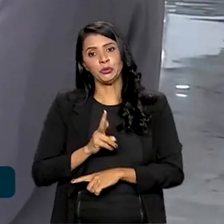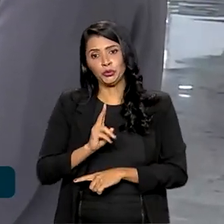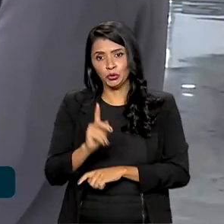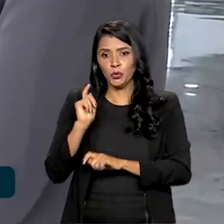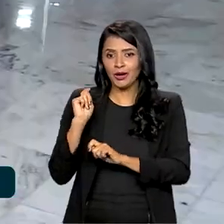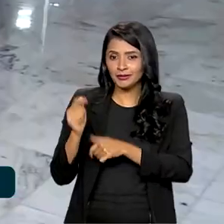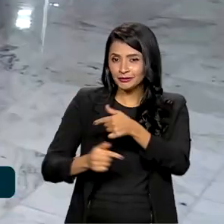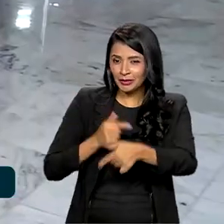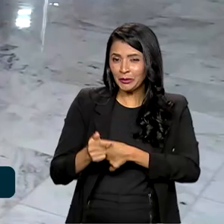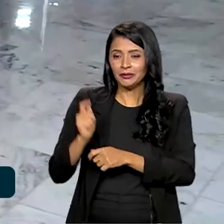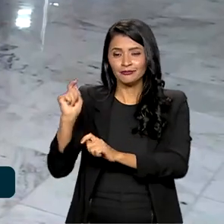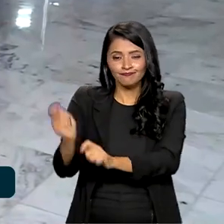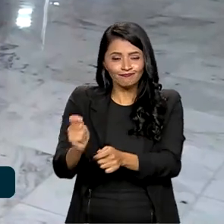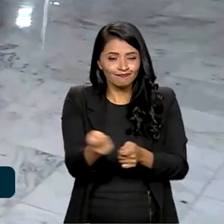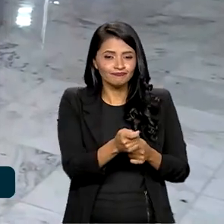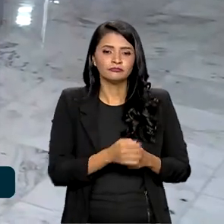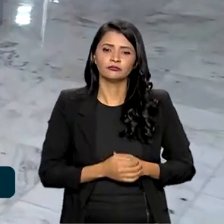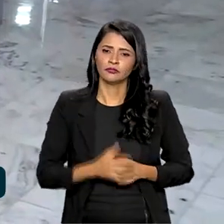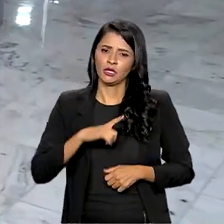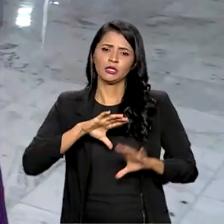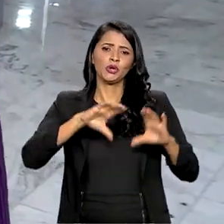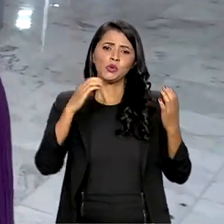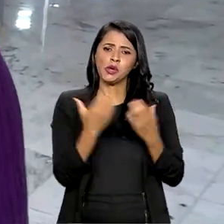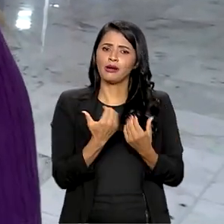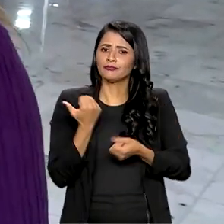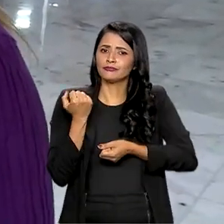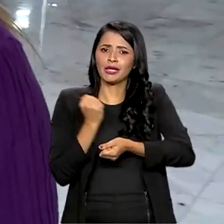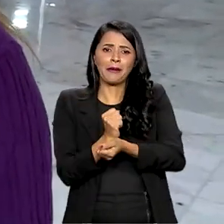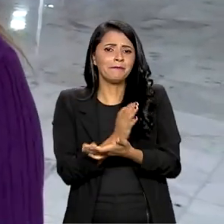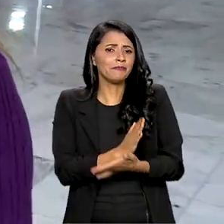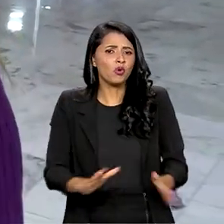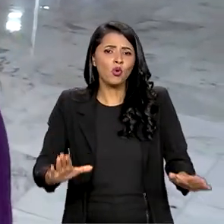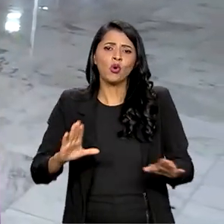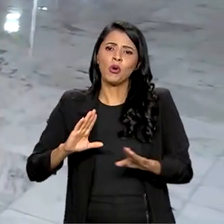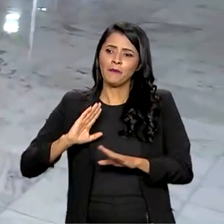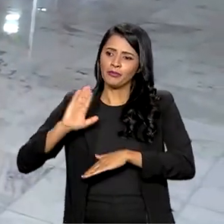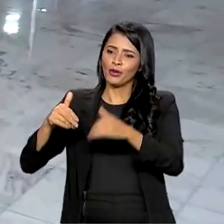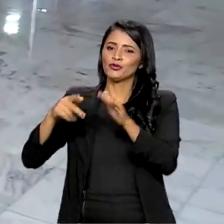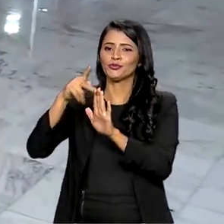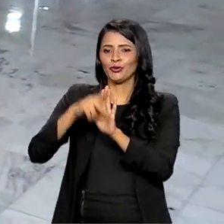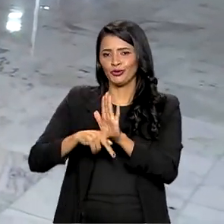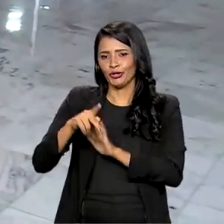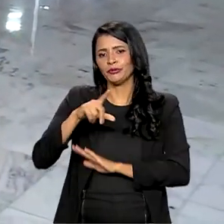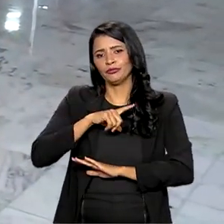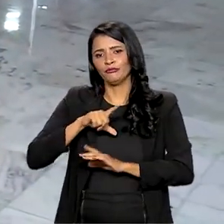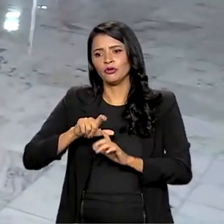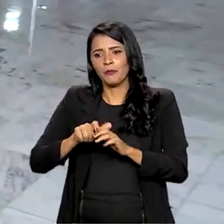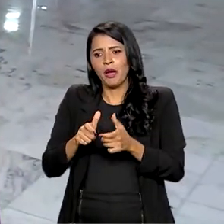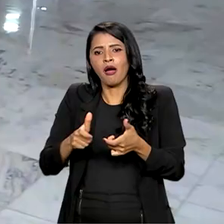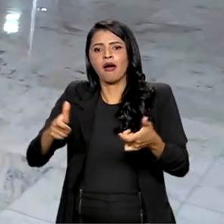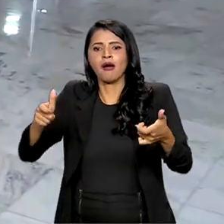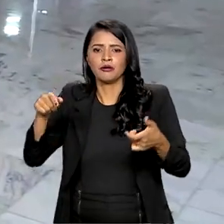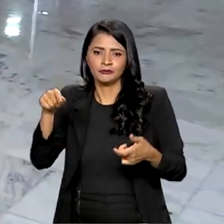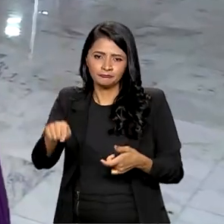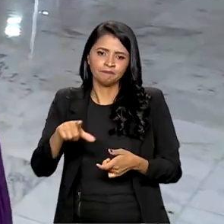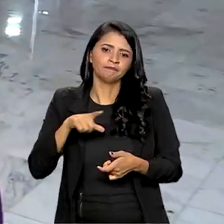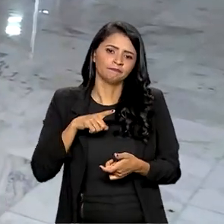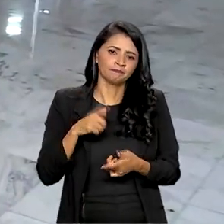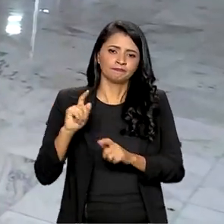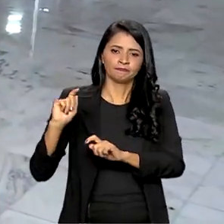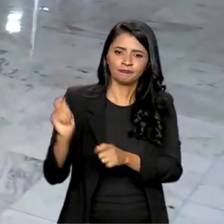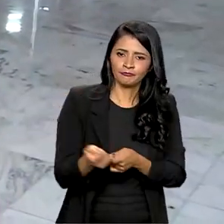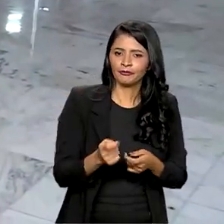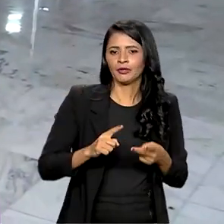atividade. A tem comunidades que praticamente foram destruídas pelo avanço dos grandes projetos, como a caça de cultura,